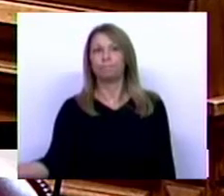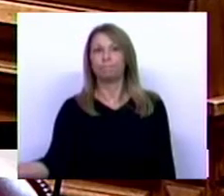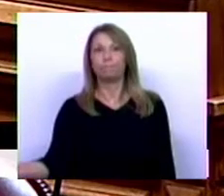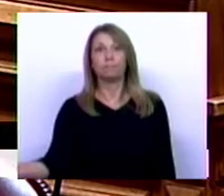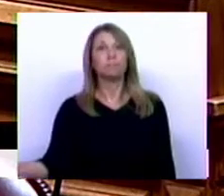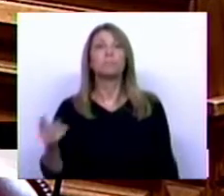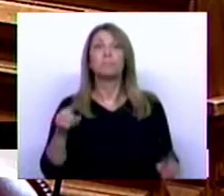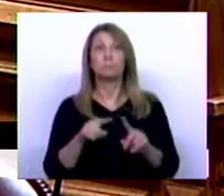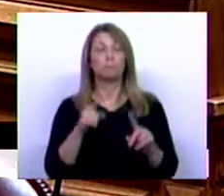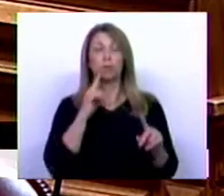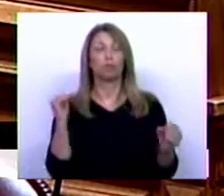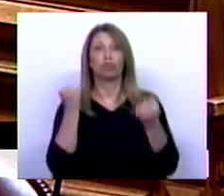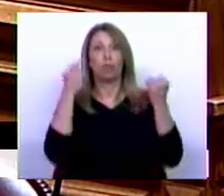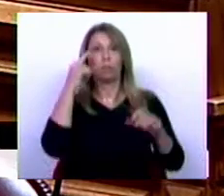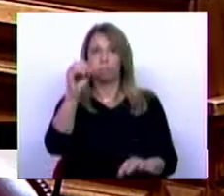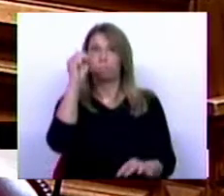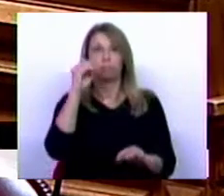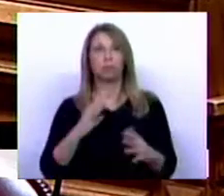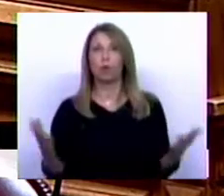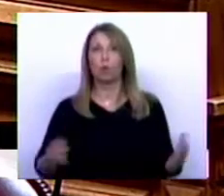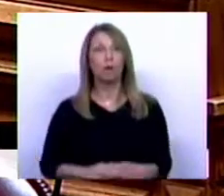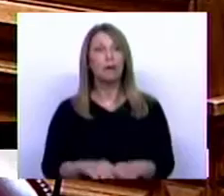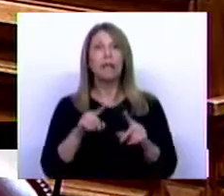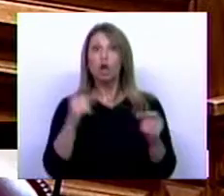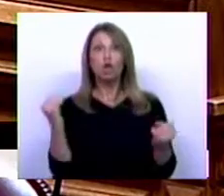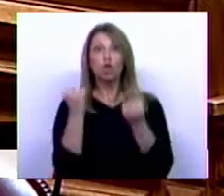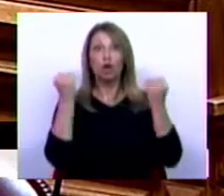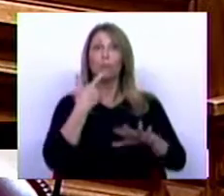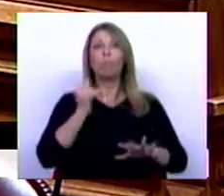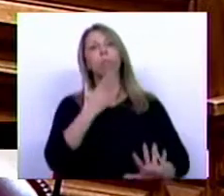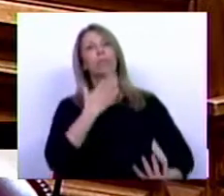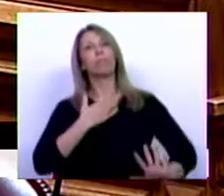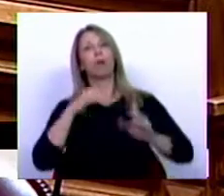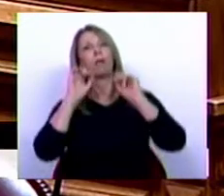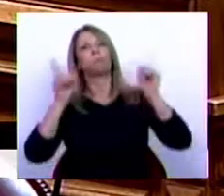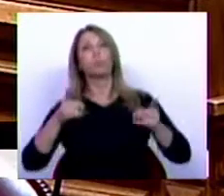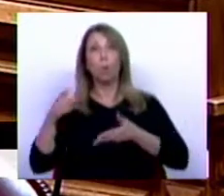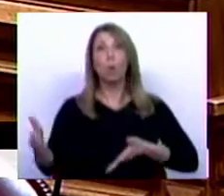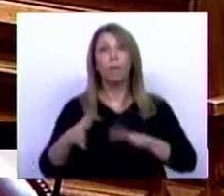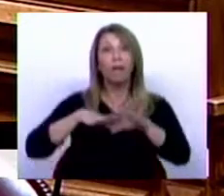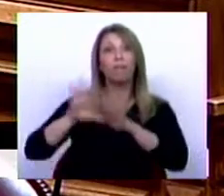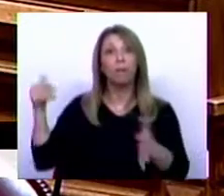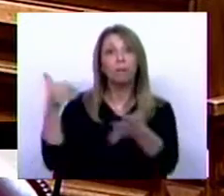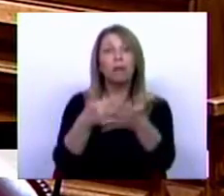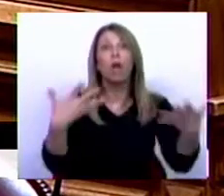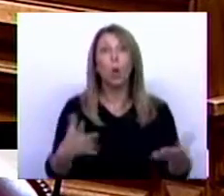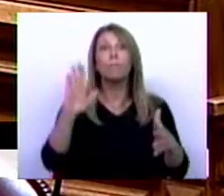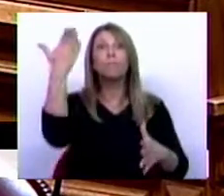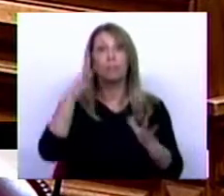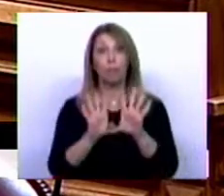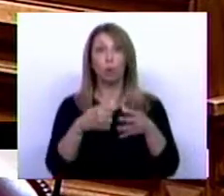choque sem precedentes. E esse choque sem precedentes não pode fazer-nos ignorar, todavia, o caminho que nós percorremos, nomeadamente na contratação coletiva,